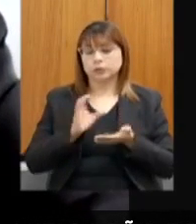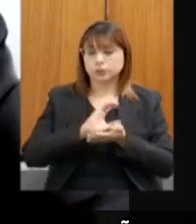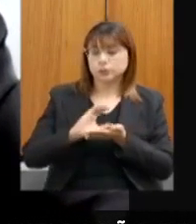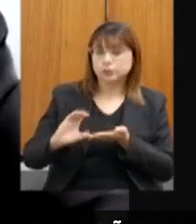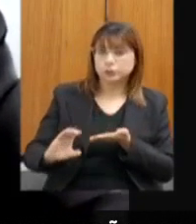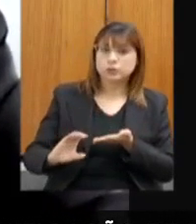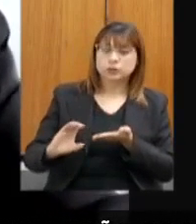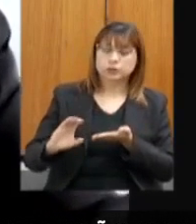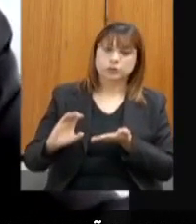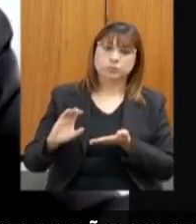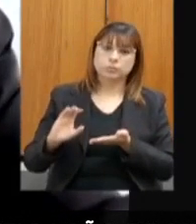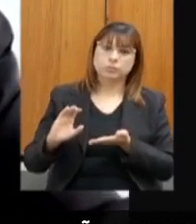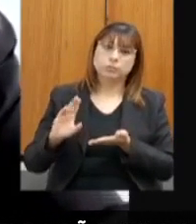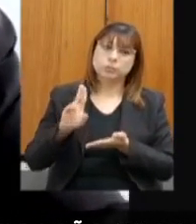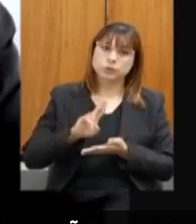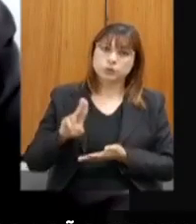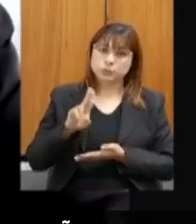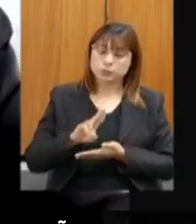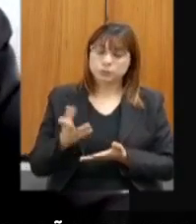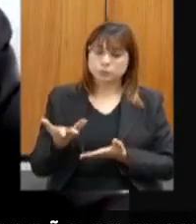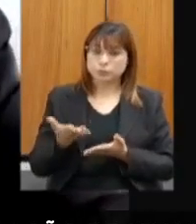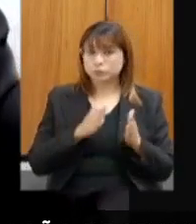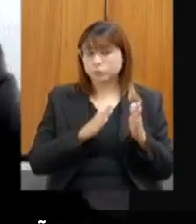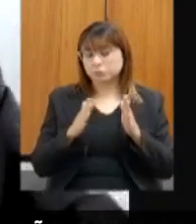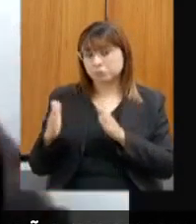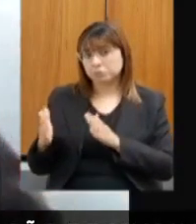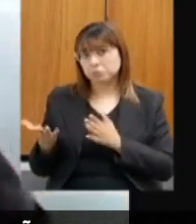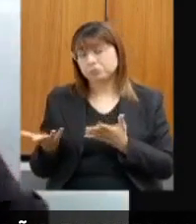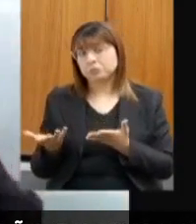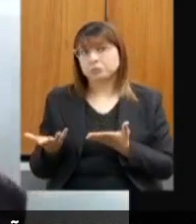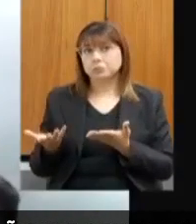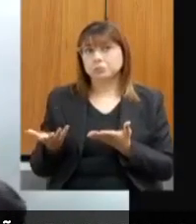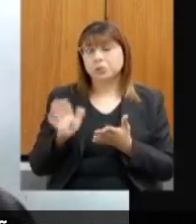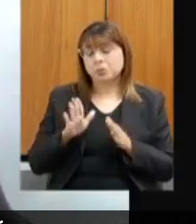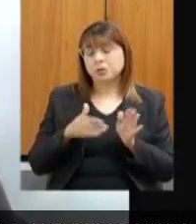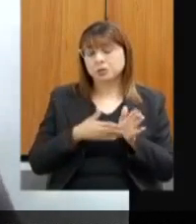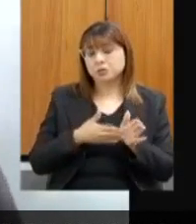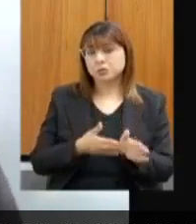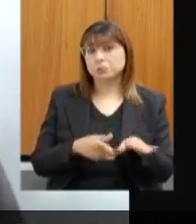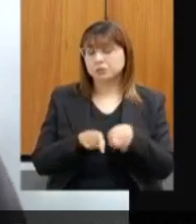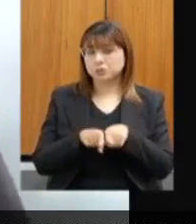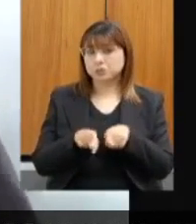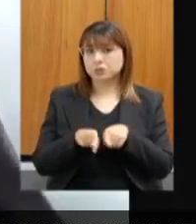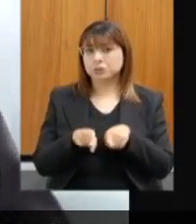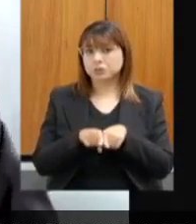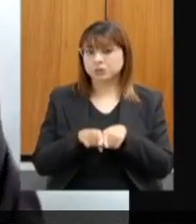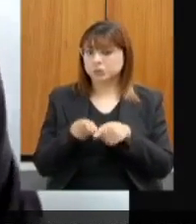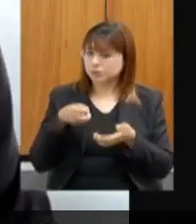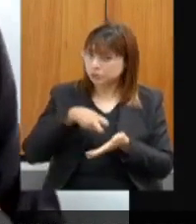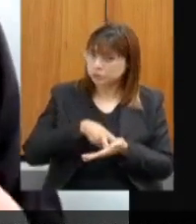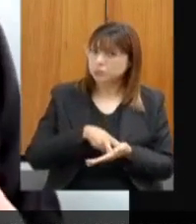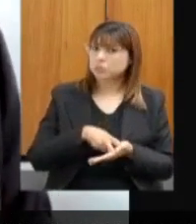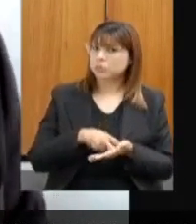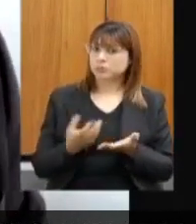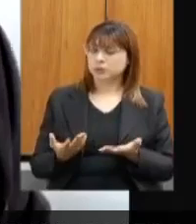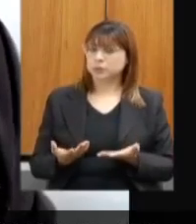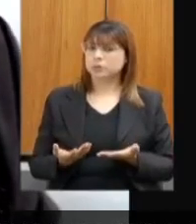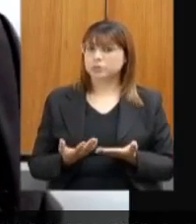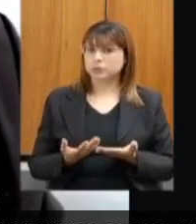através de processos sumários, mas que sejam acompanhados também de punições e